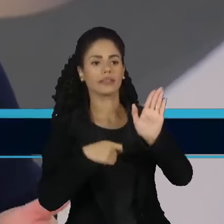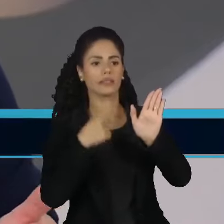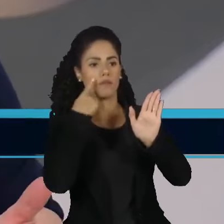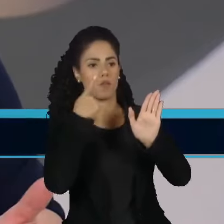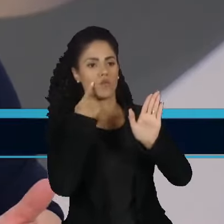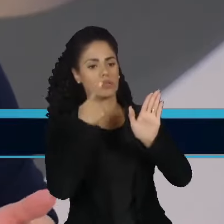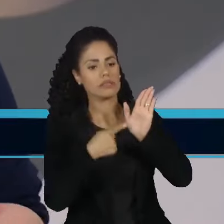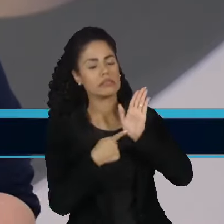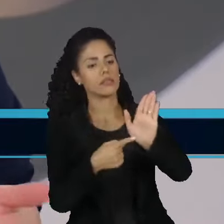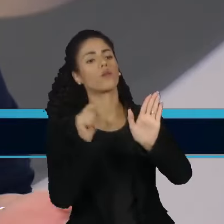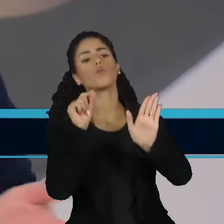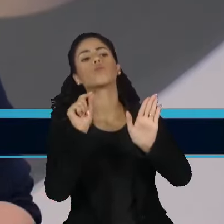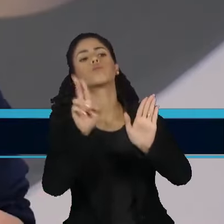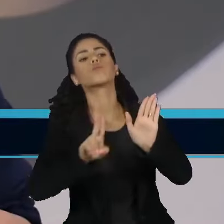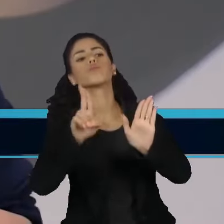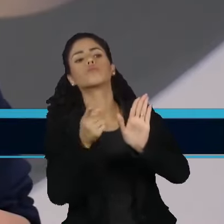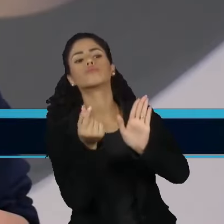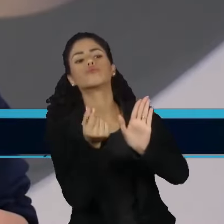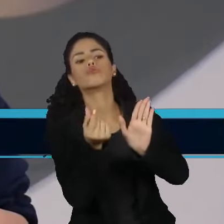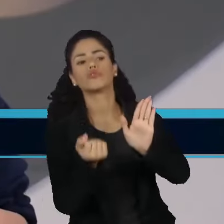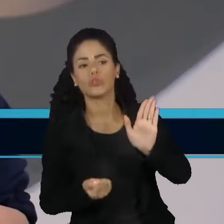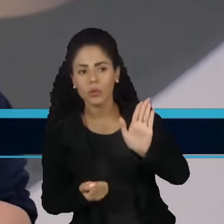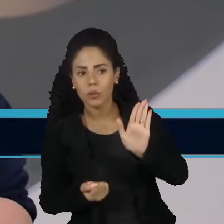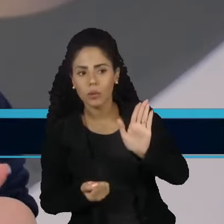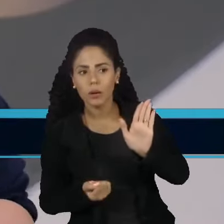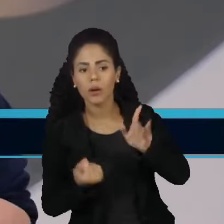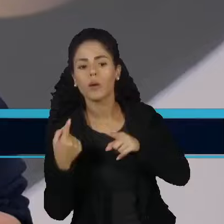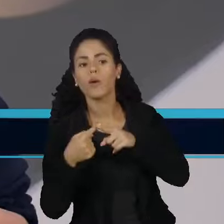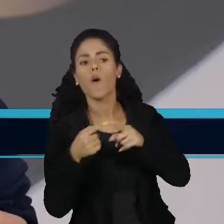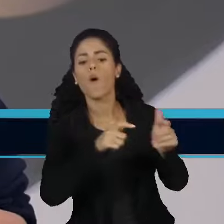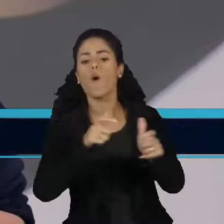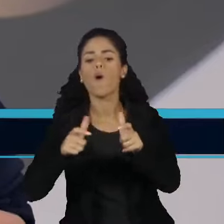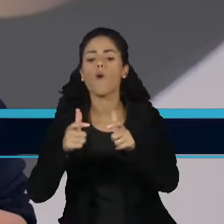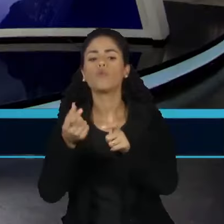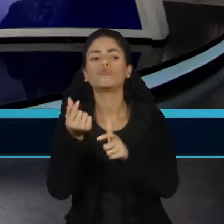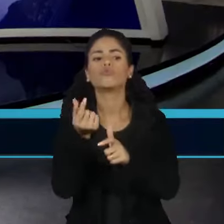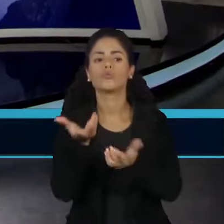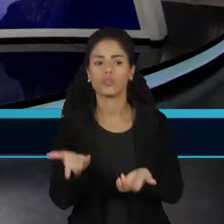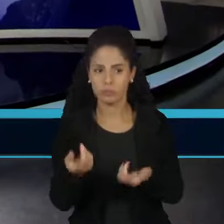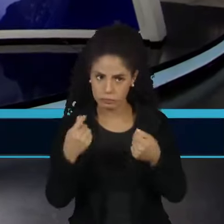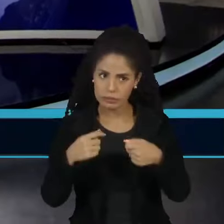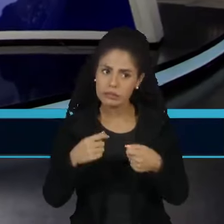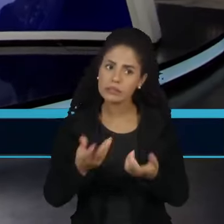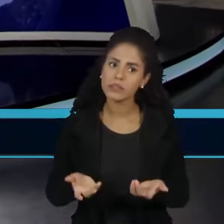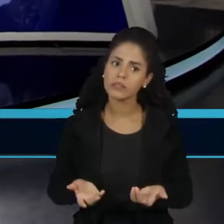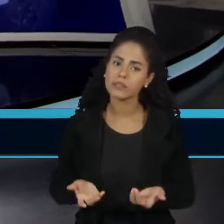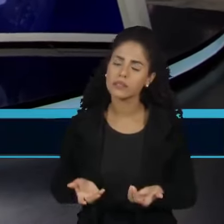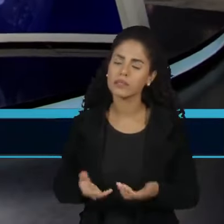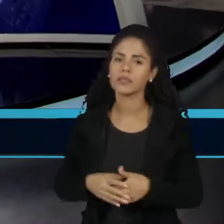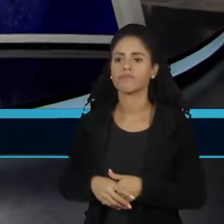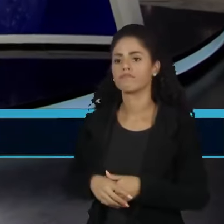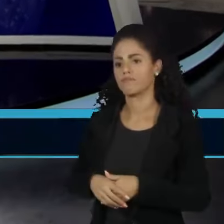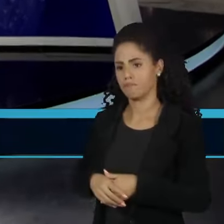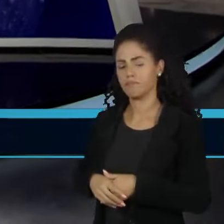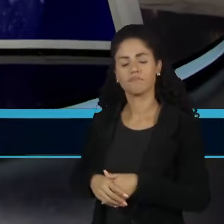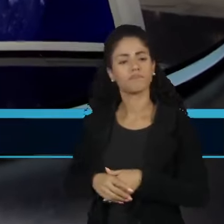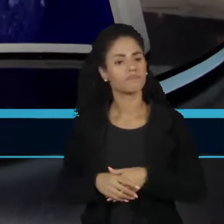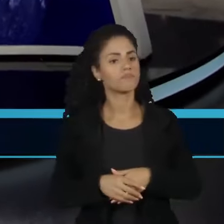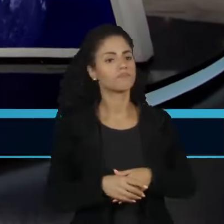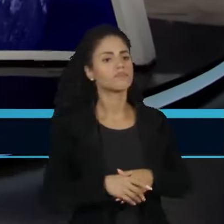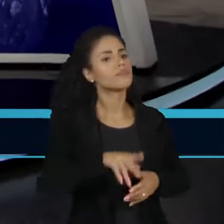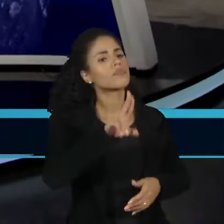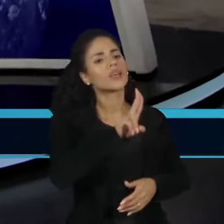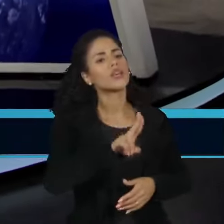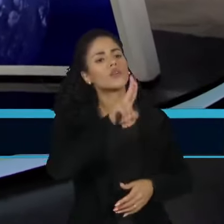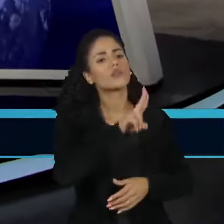ou outros tantos cenários que aí causam um dano muito sério à sociedade. João, qual pode ser o efeito desse uso